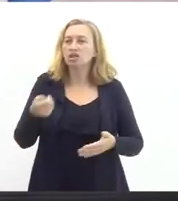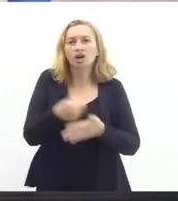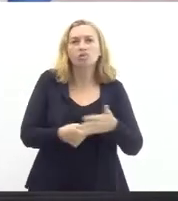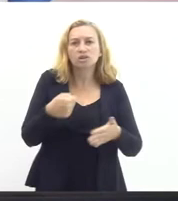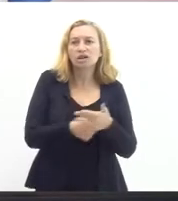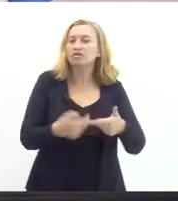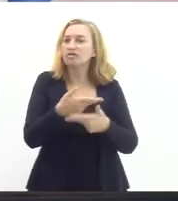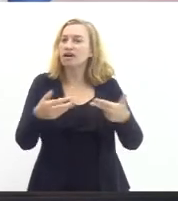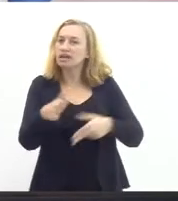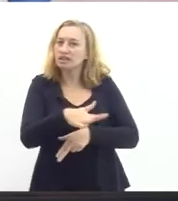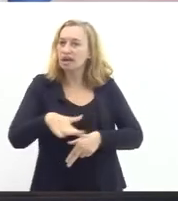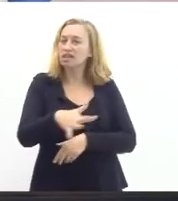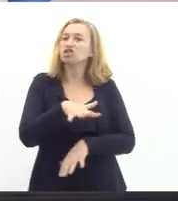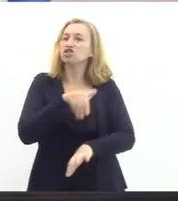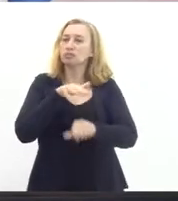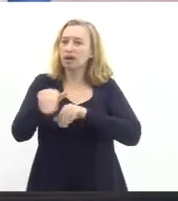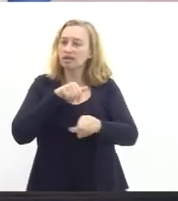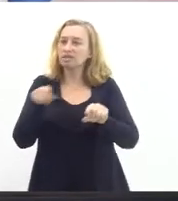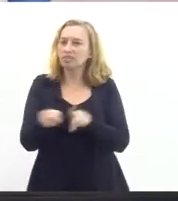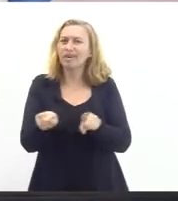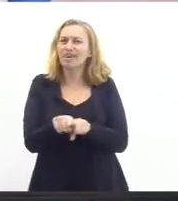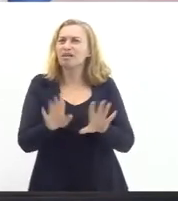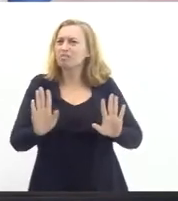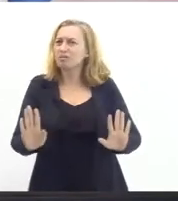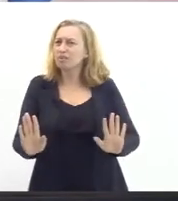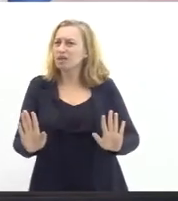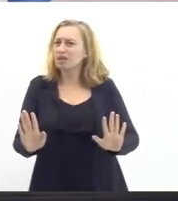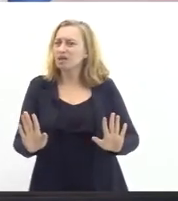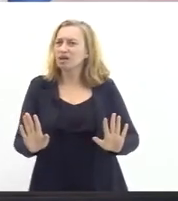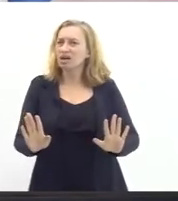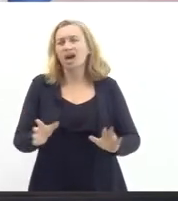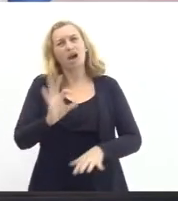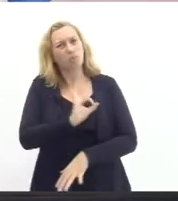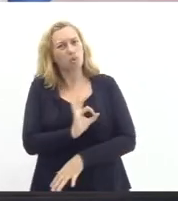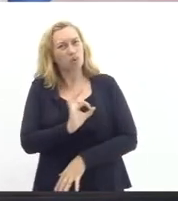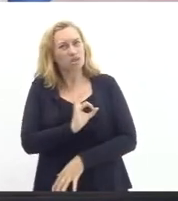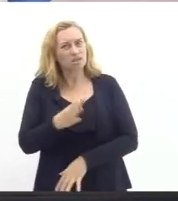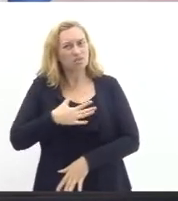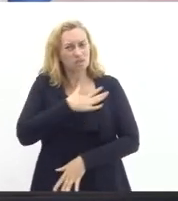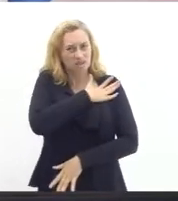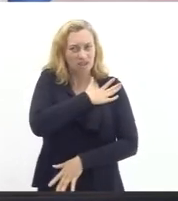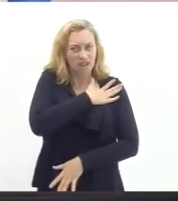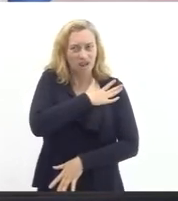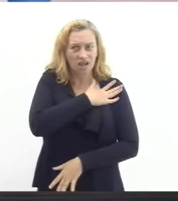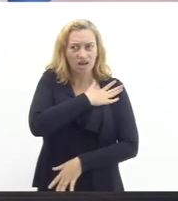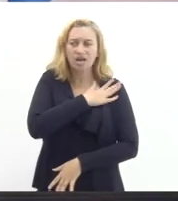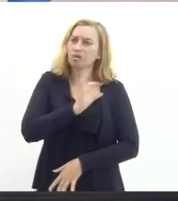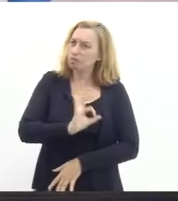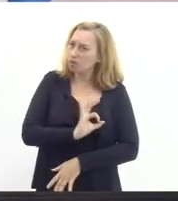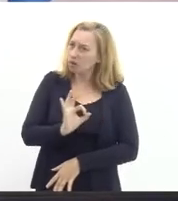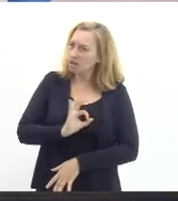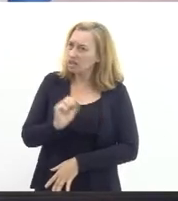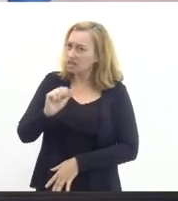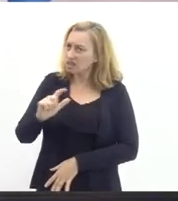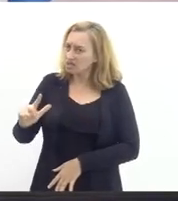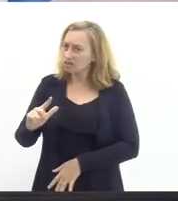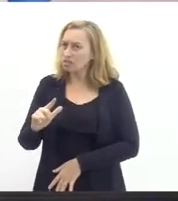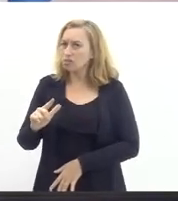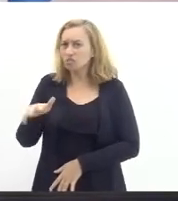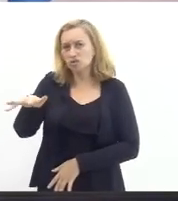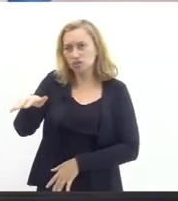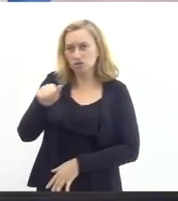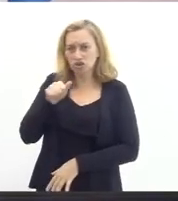várias áreas sejam convocadas mas não é possível que a Polícia Militar convoque que a Polícia Civil convoque que